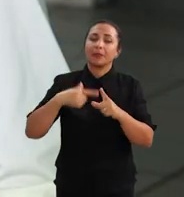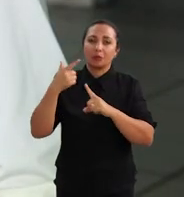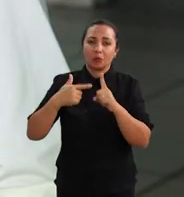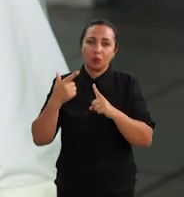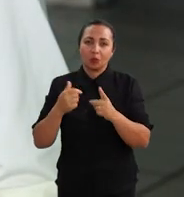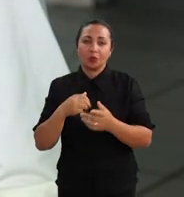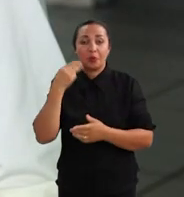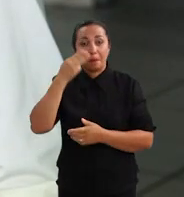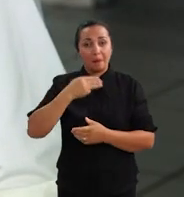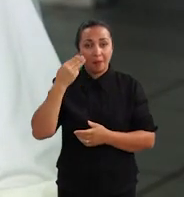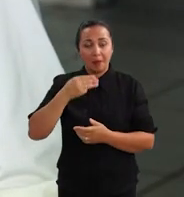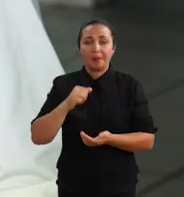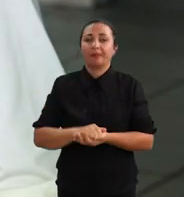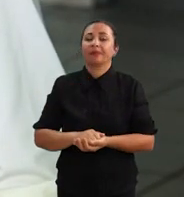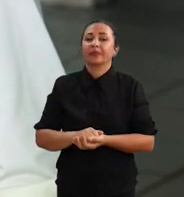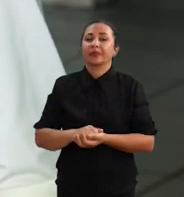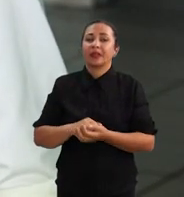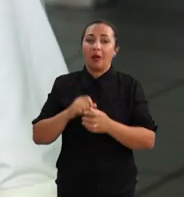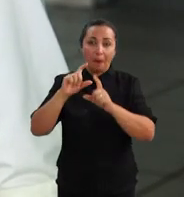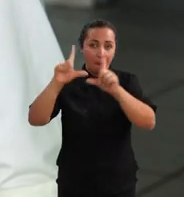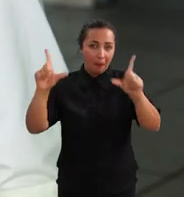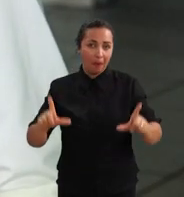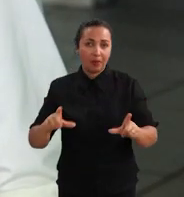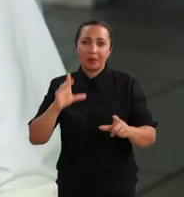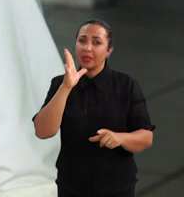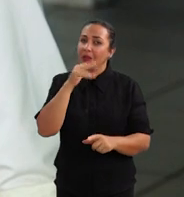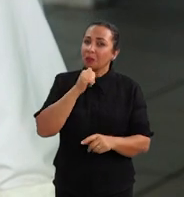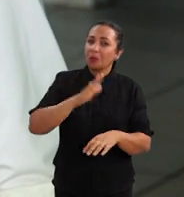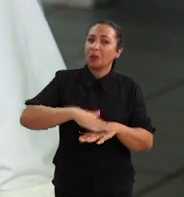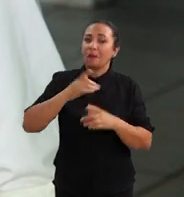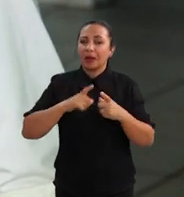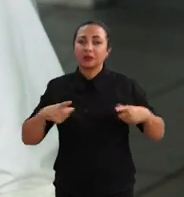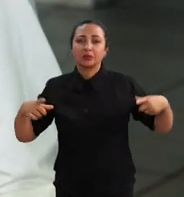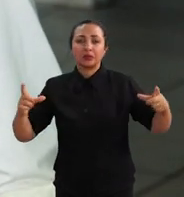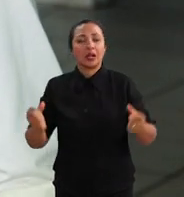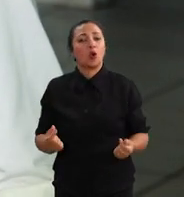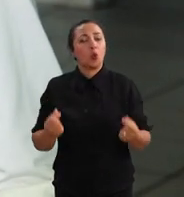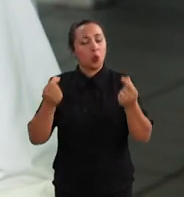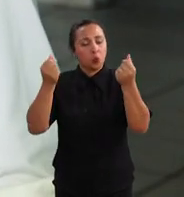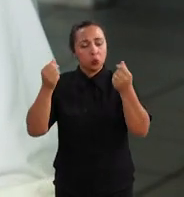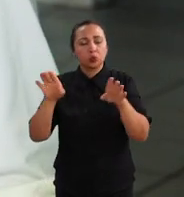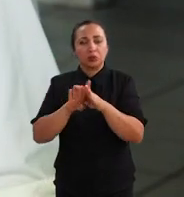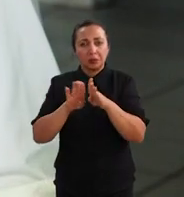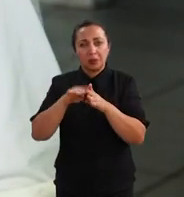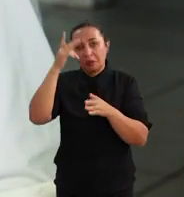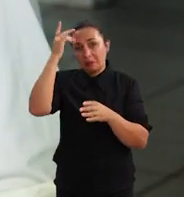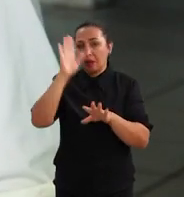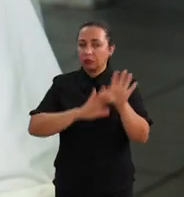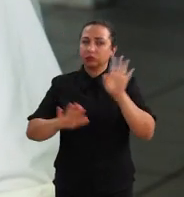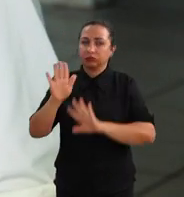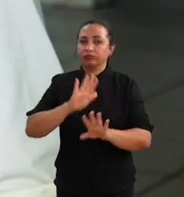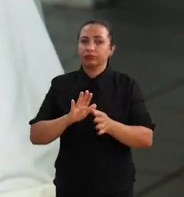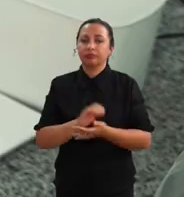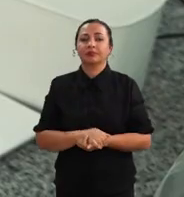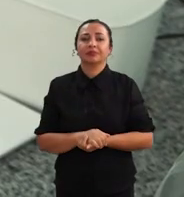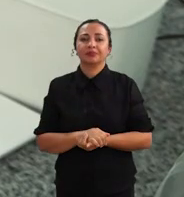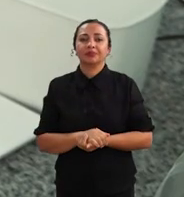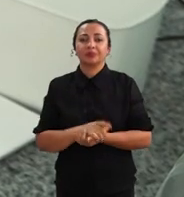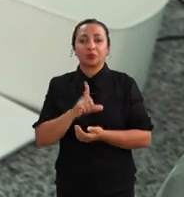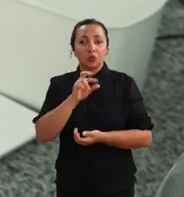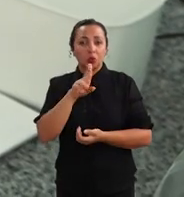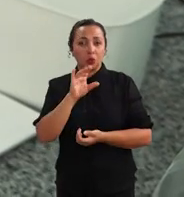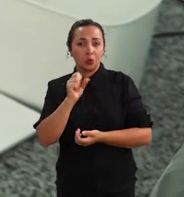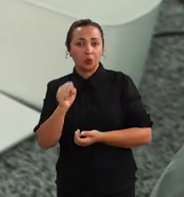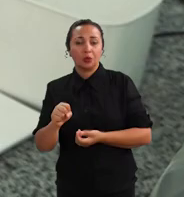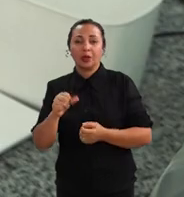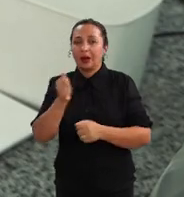programa, ele é mais amplo, ele demora mais tempo, e também é mais oneroso e custoso, inclusive, para a manutenção. Lucas